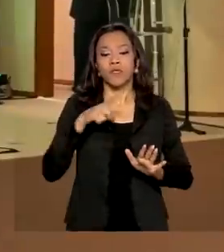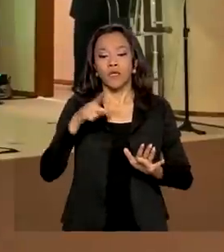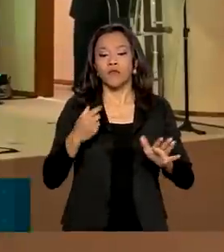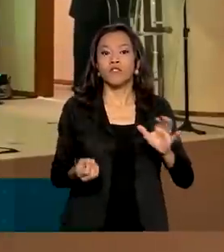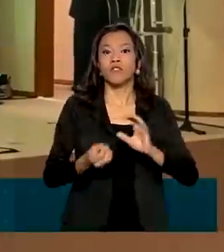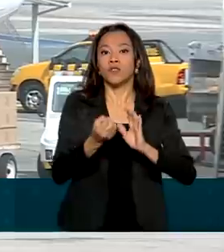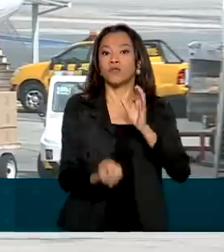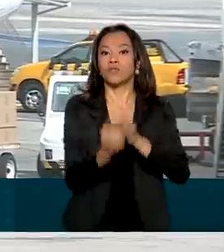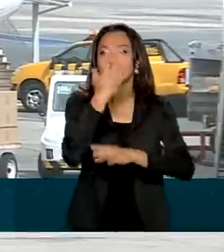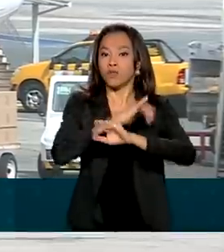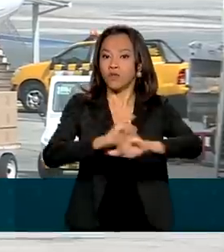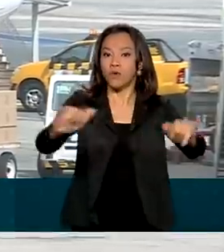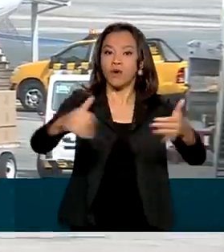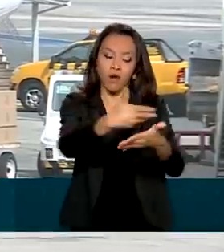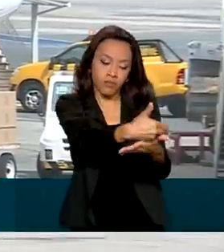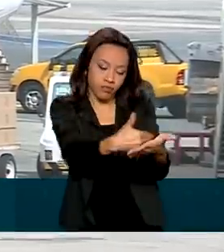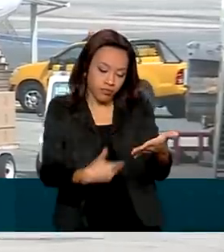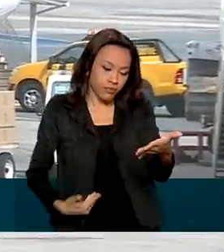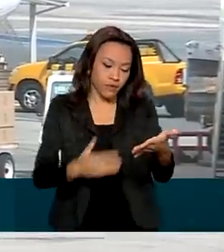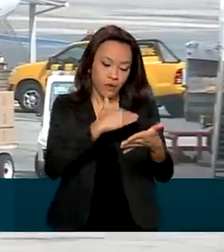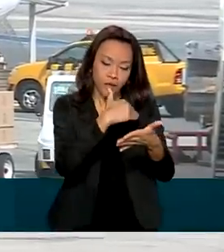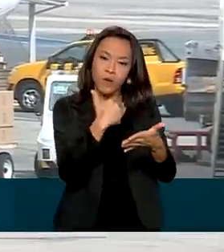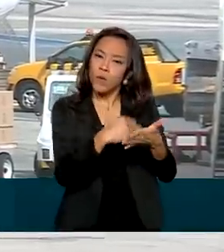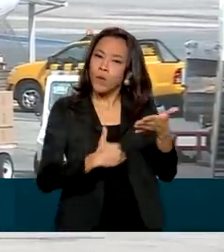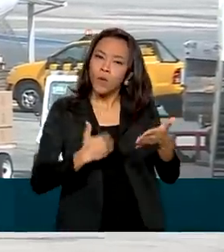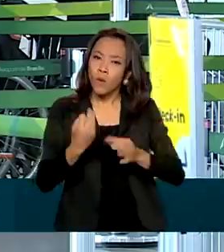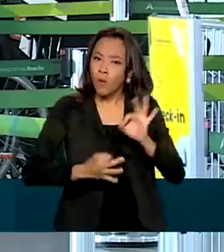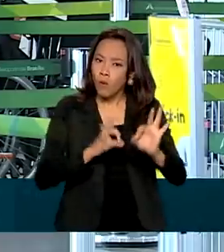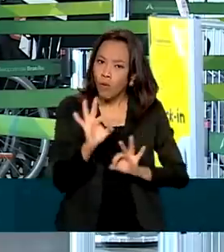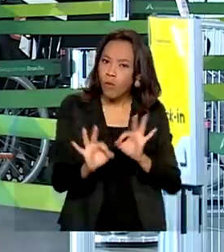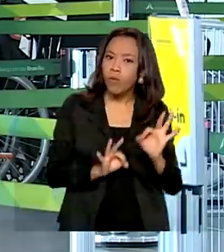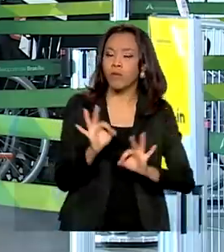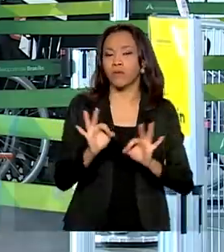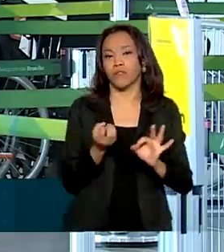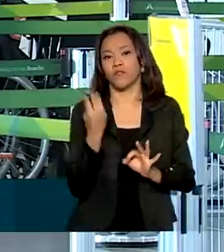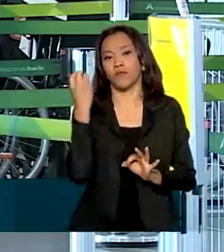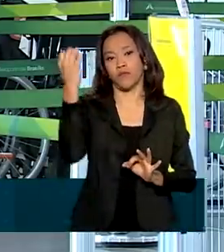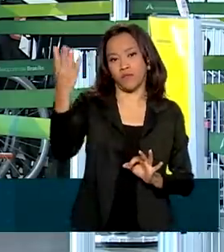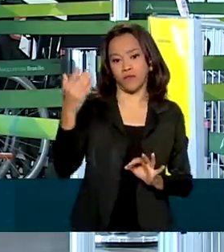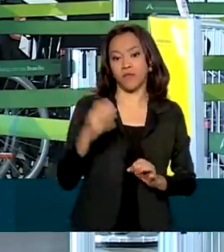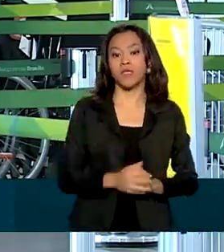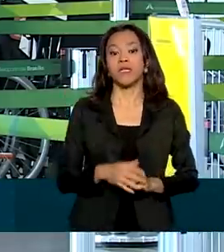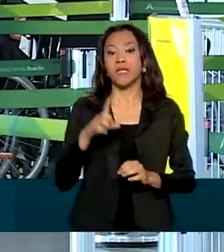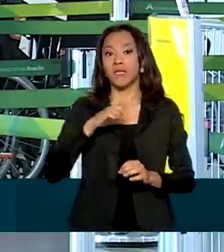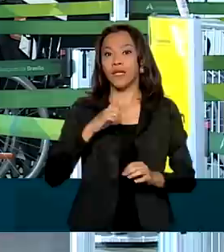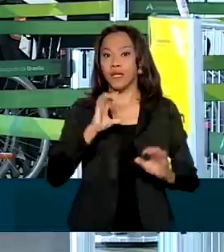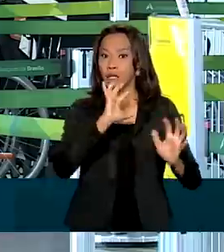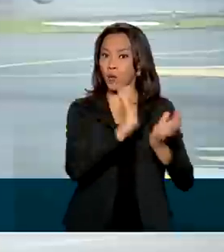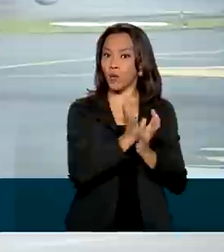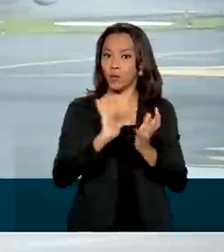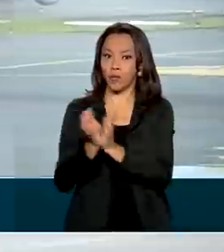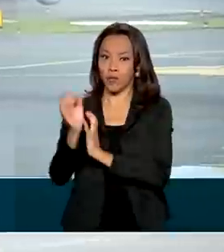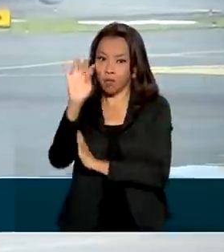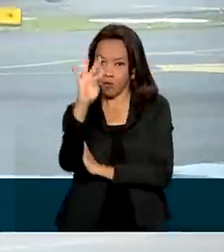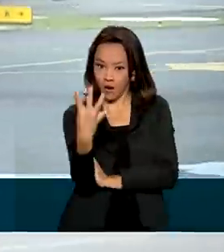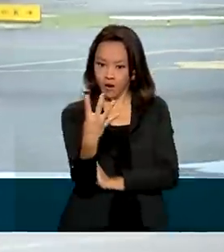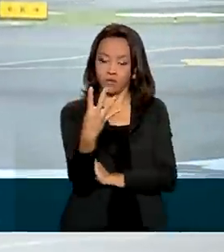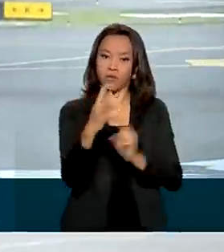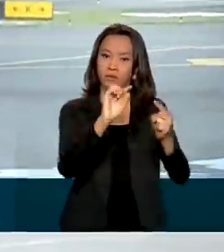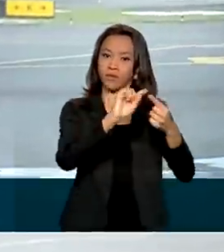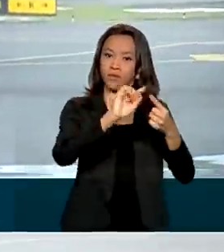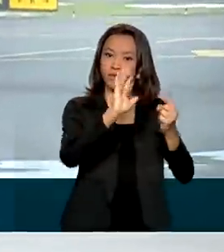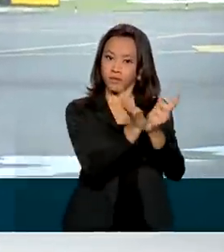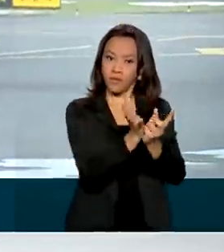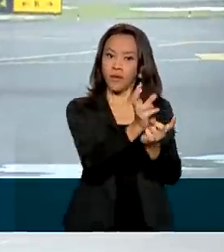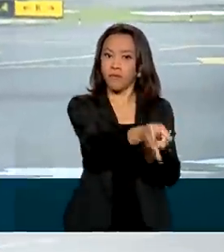do Turismo no Brasil, para acelerar a recuperação do setor. O documento divide as ações em quatro eixos, como a preservação